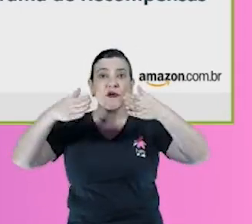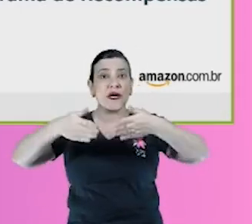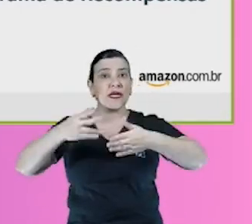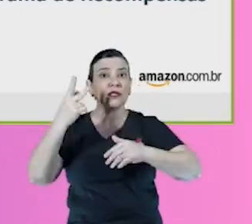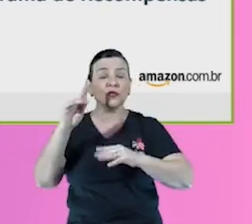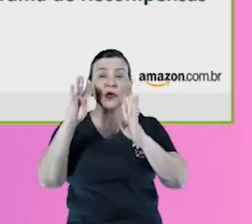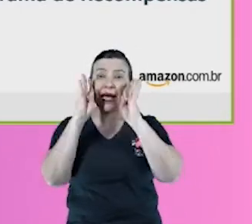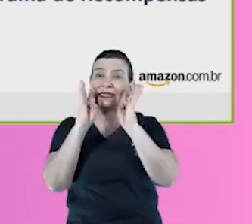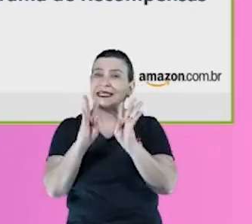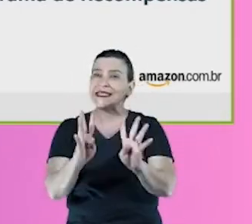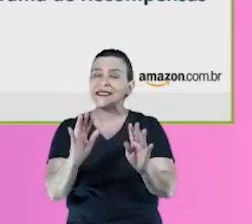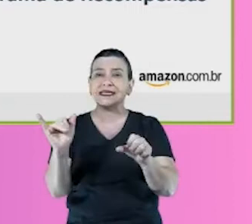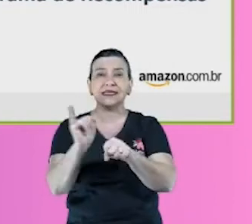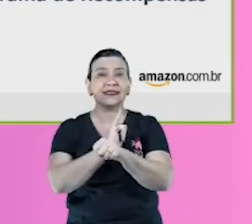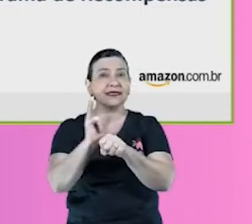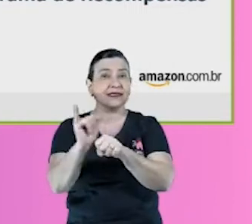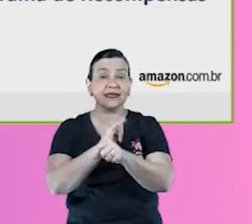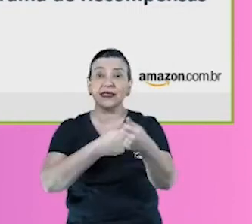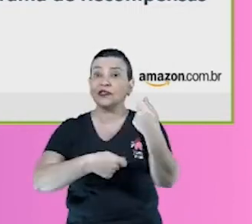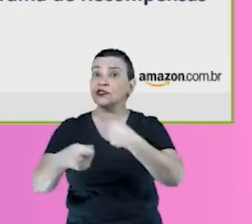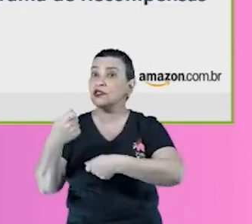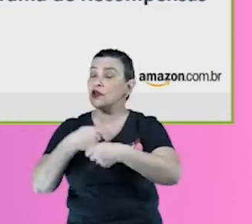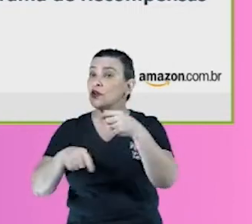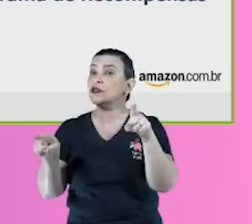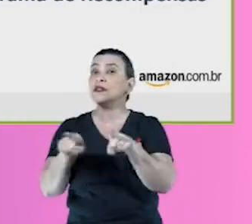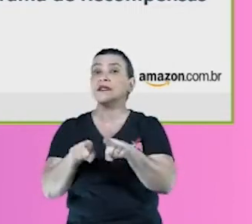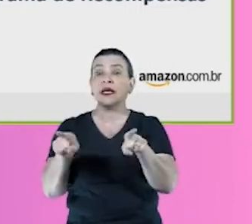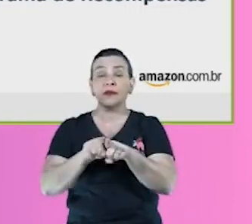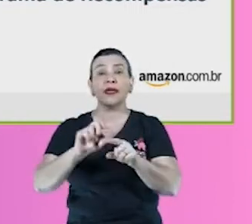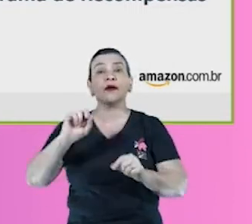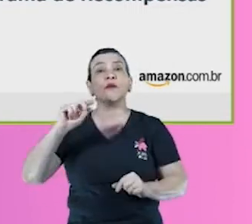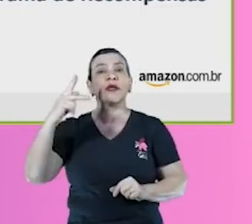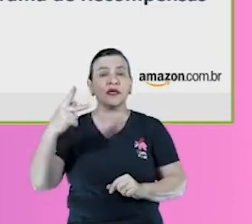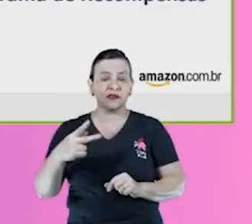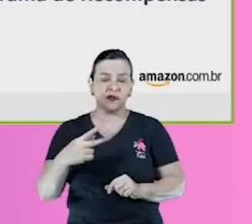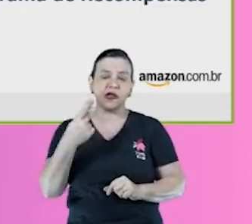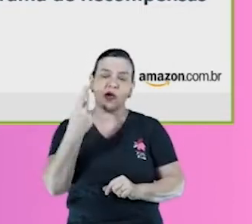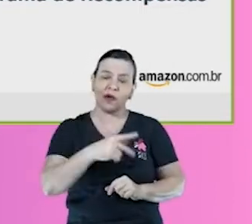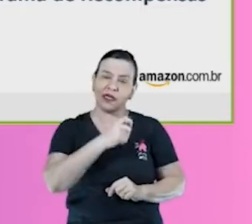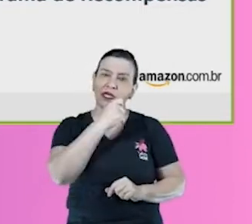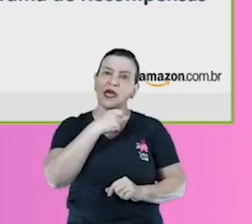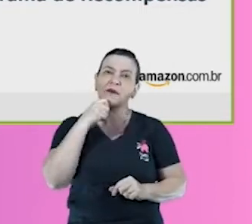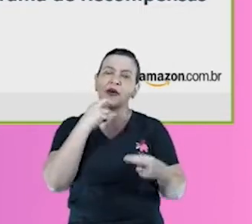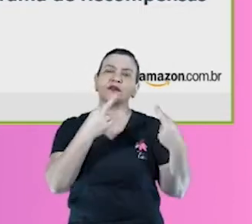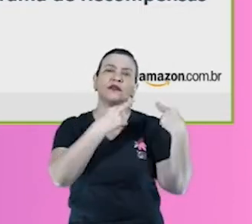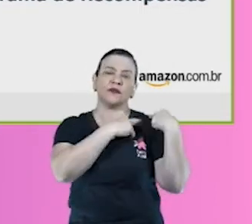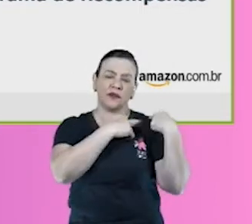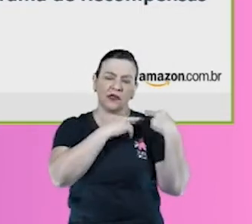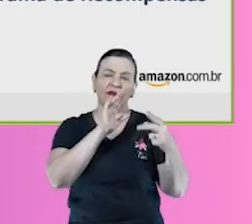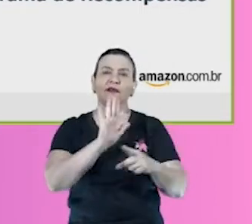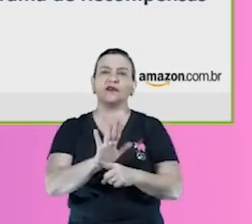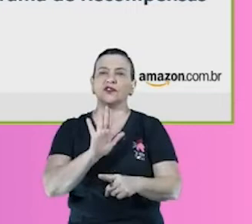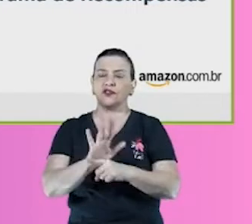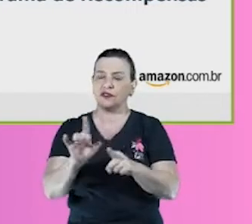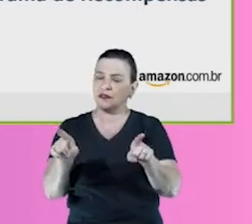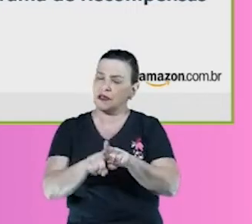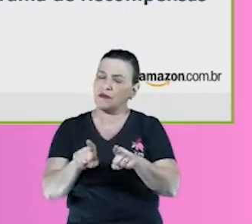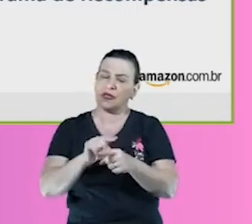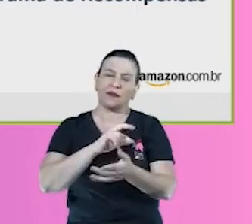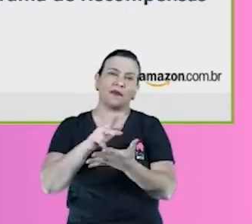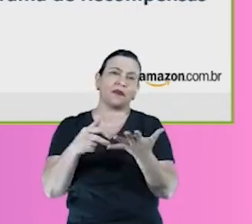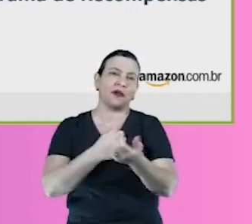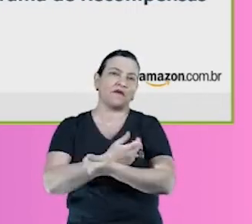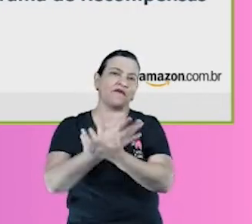mais estratégica do negócio, enquanto na parte operacional a gente assume parte dessa parte operacional e oferece, né, através da